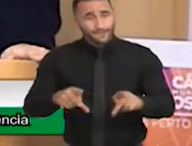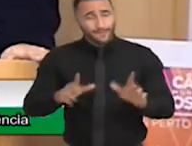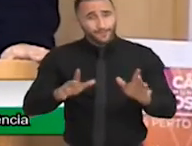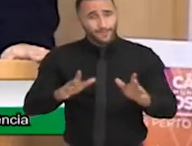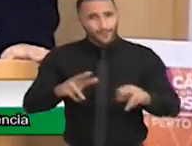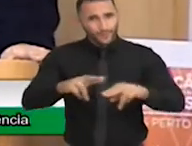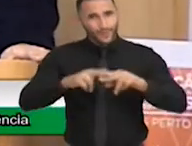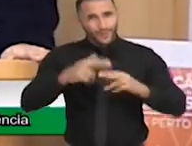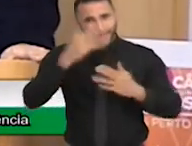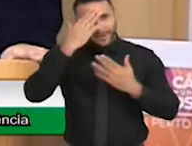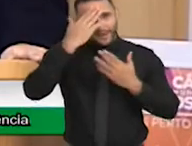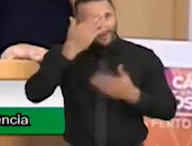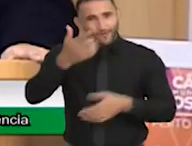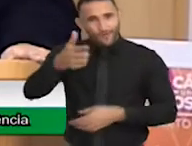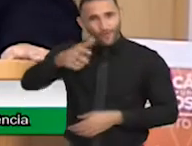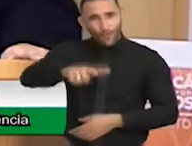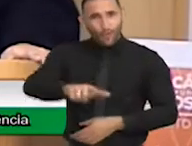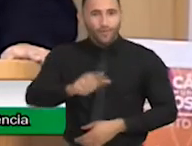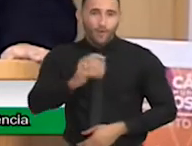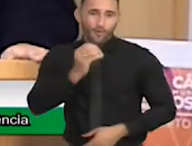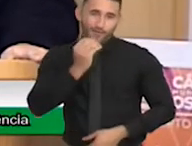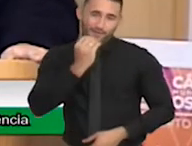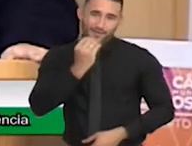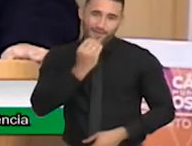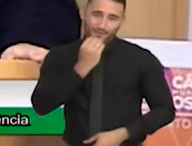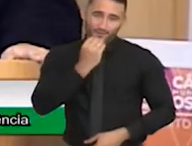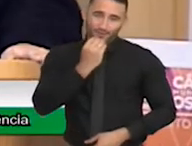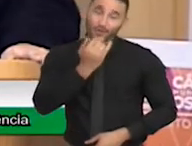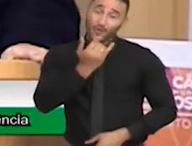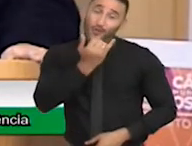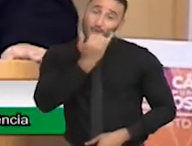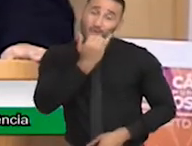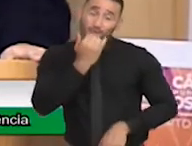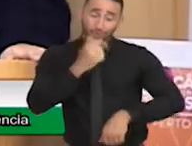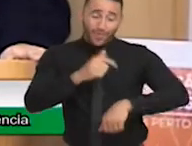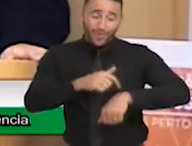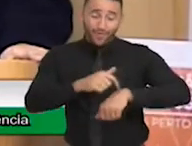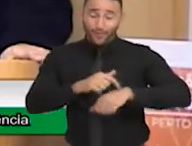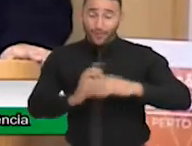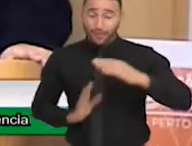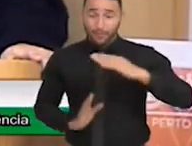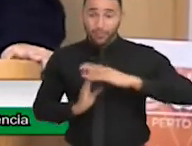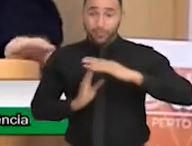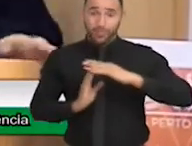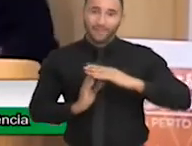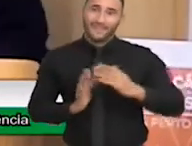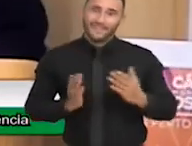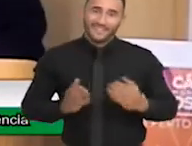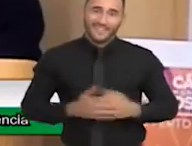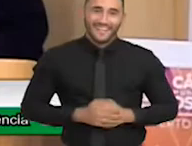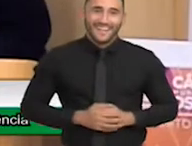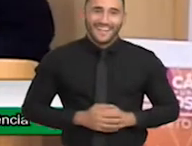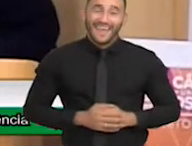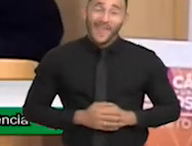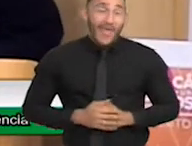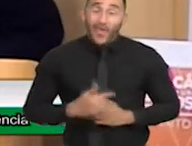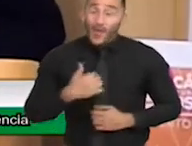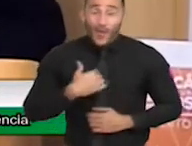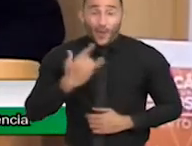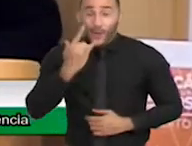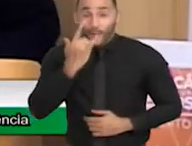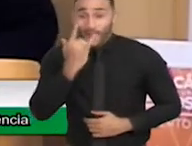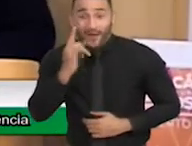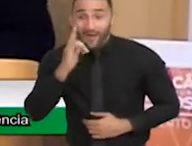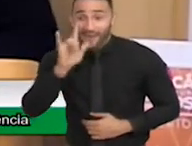agradeço novamente a oportunidade e, desculpa, eu passar dos tempos. É minha paixão, políticas